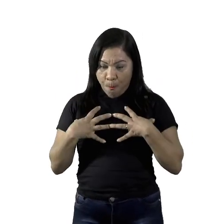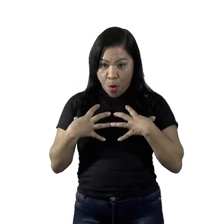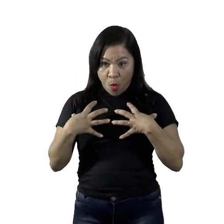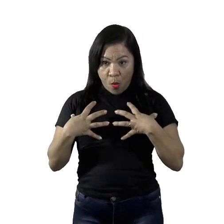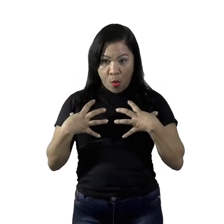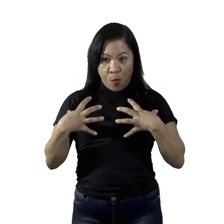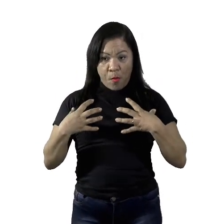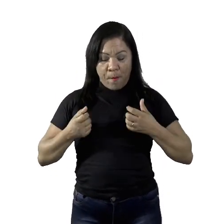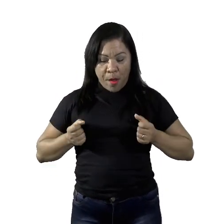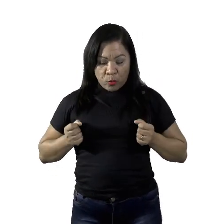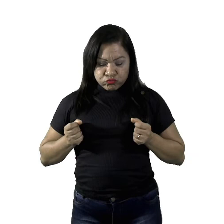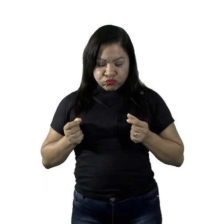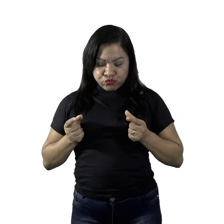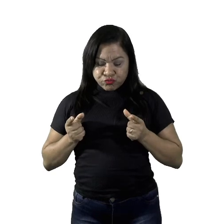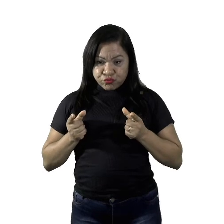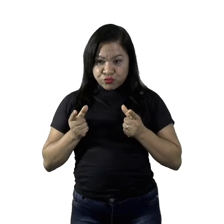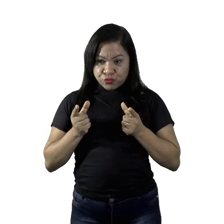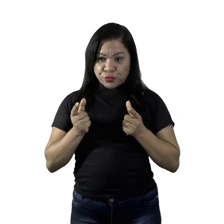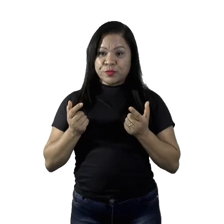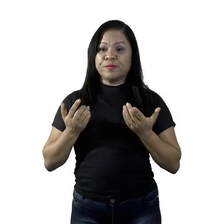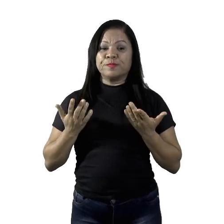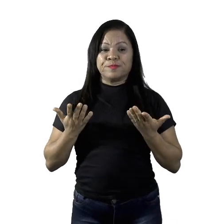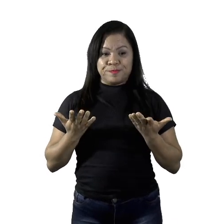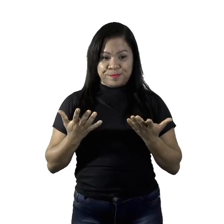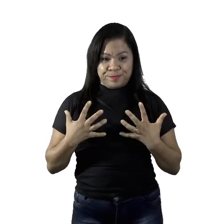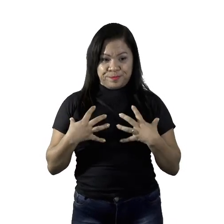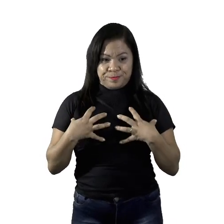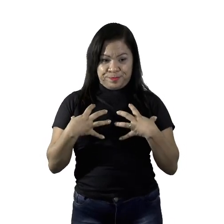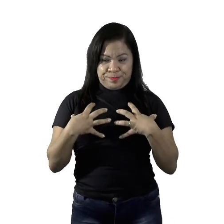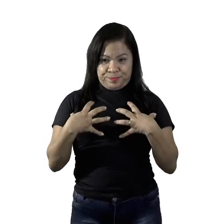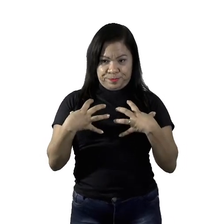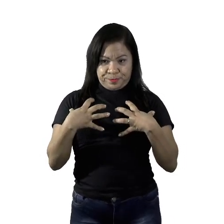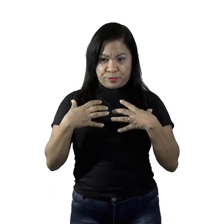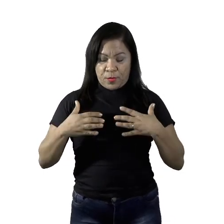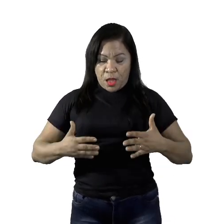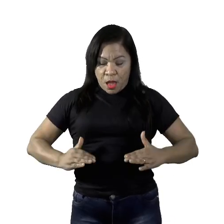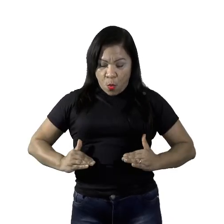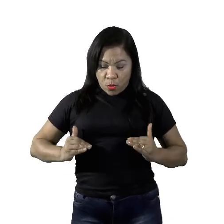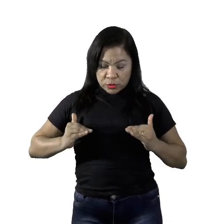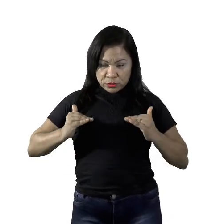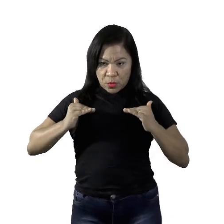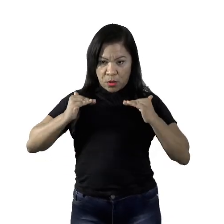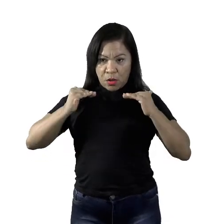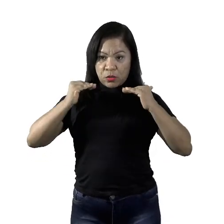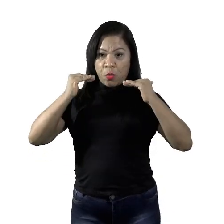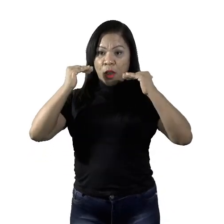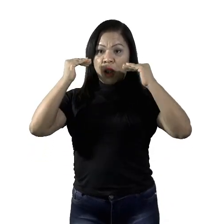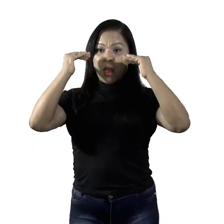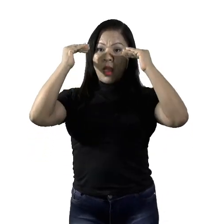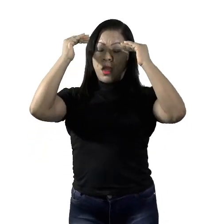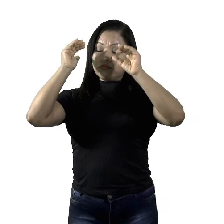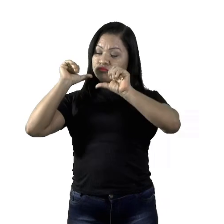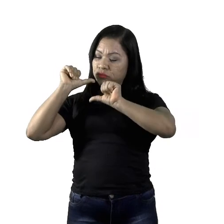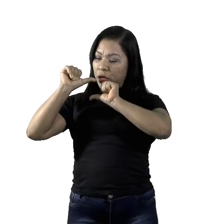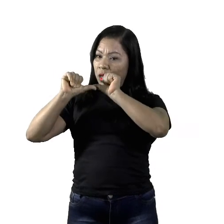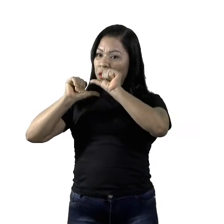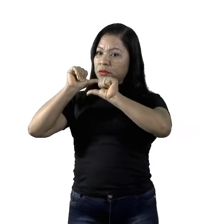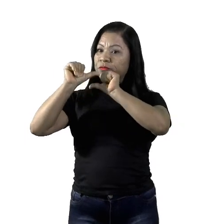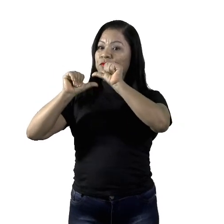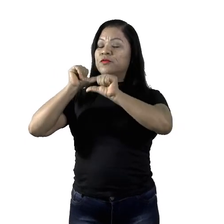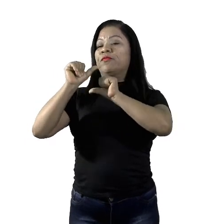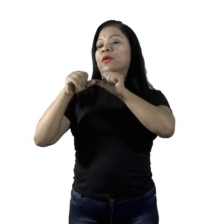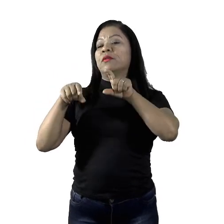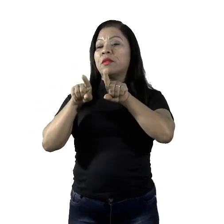crescer, o crescimento do esqueleto, o desenvolvimento das características sexuais, como pelos